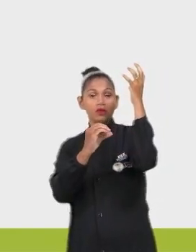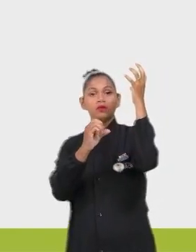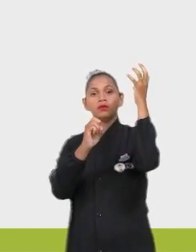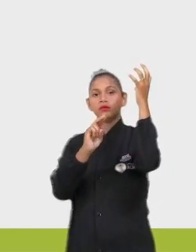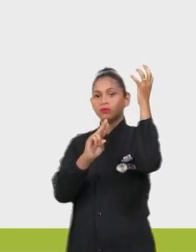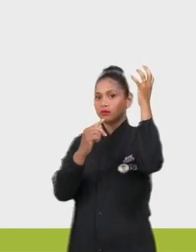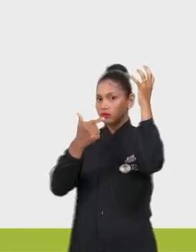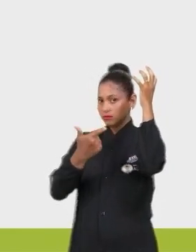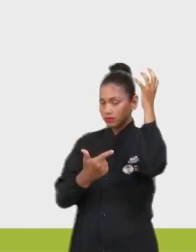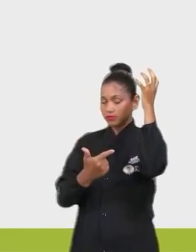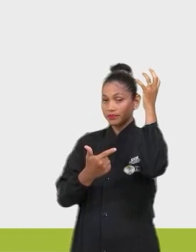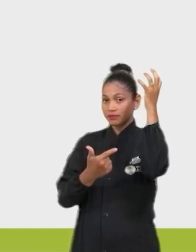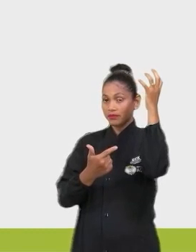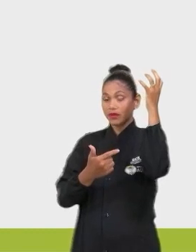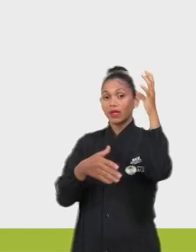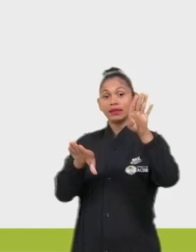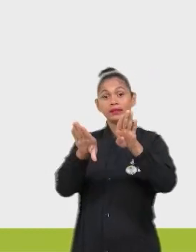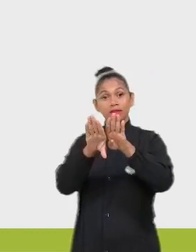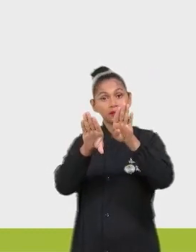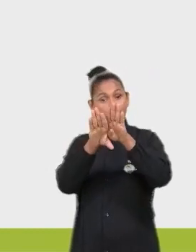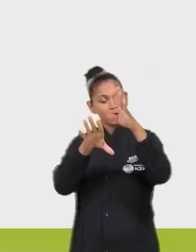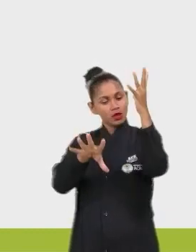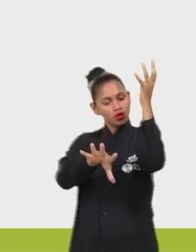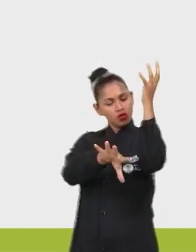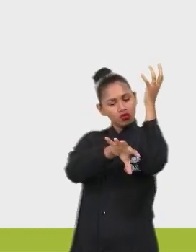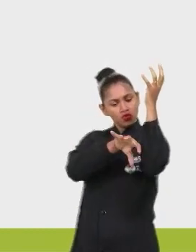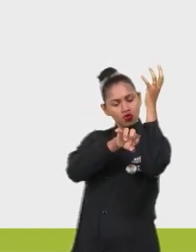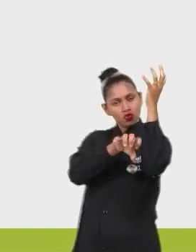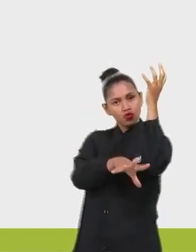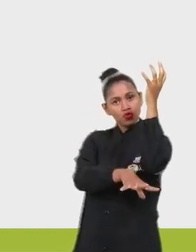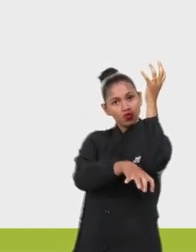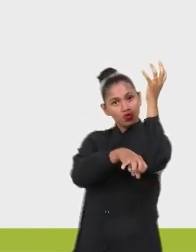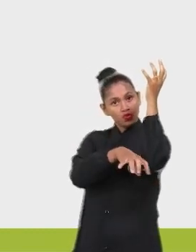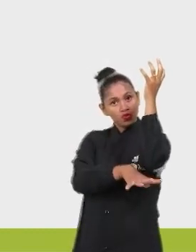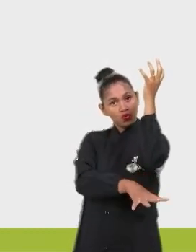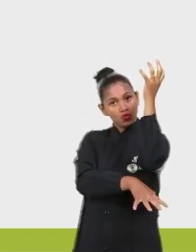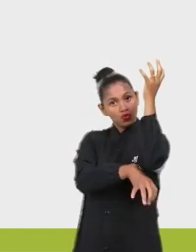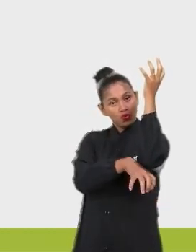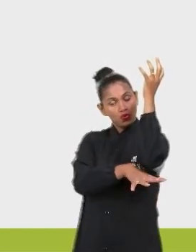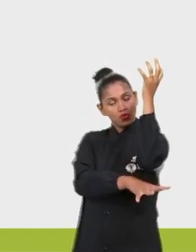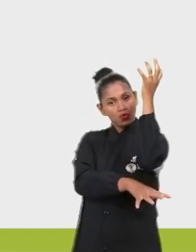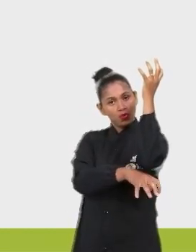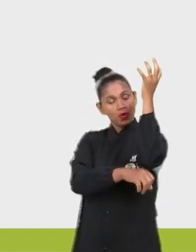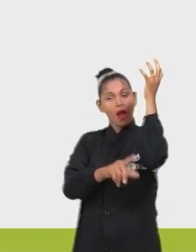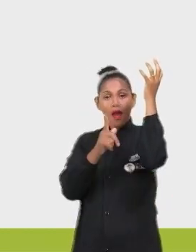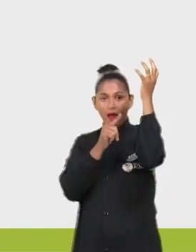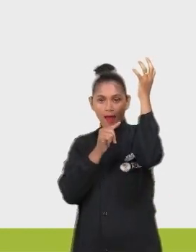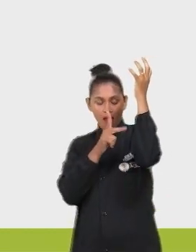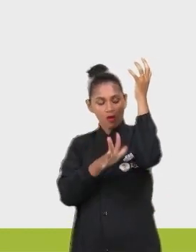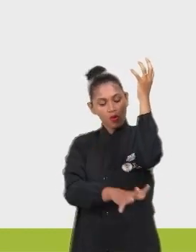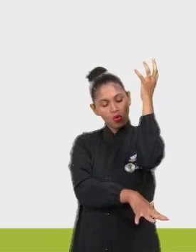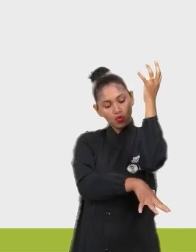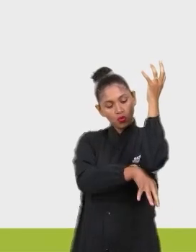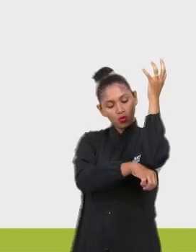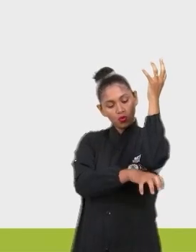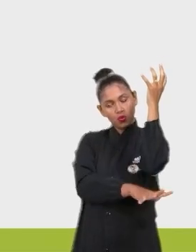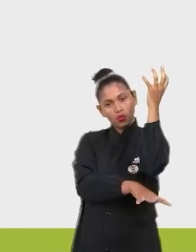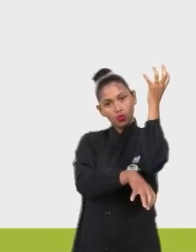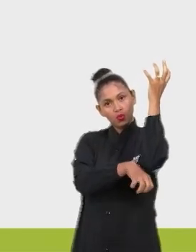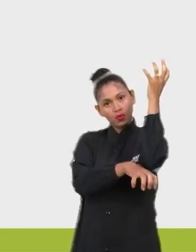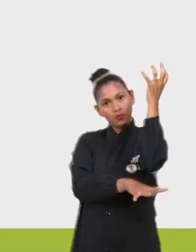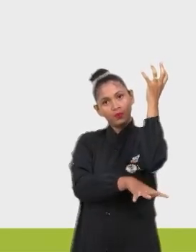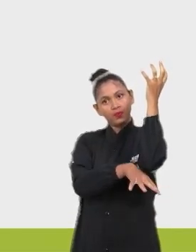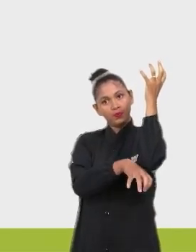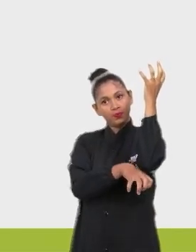também absorve água, tá? Pelas raízes, a planta vai absorver água. Dióxido de